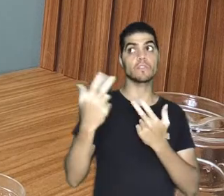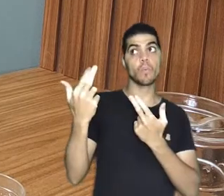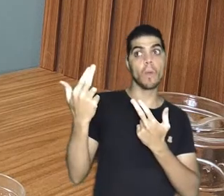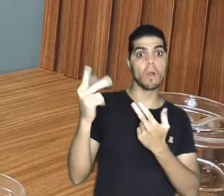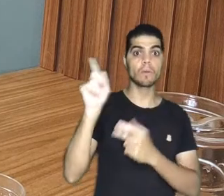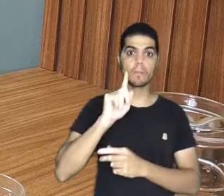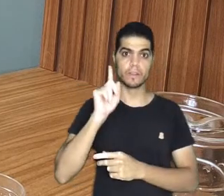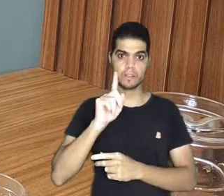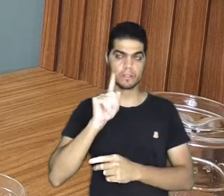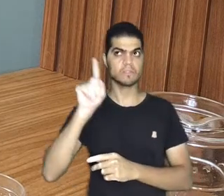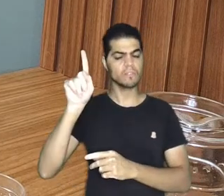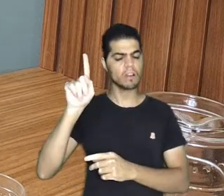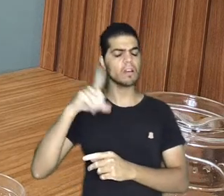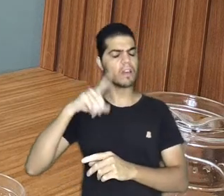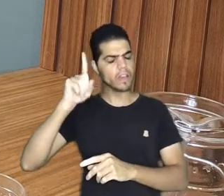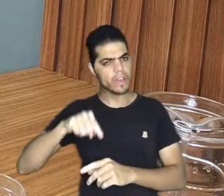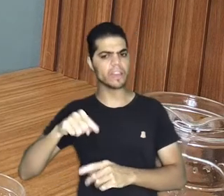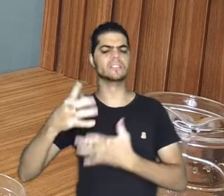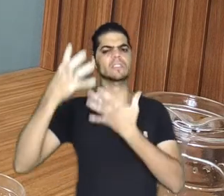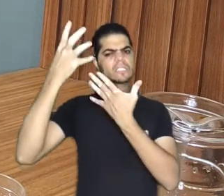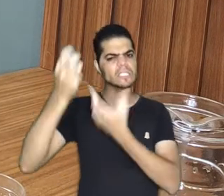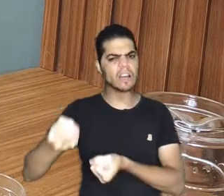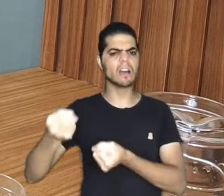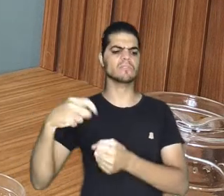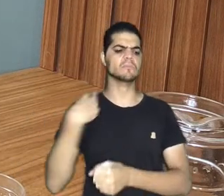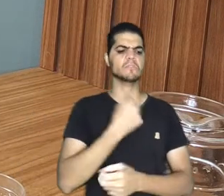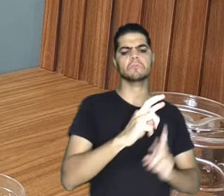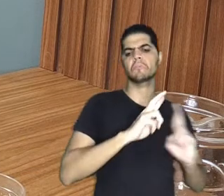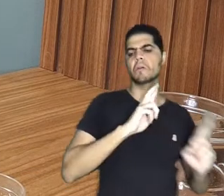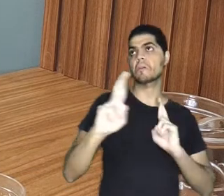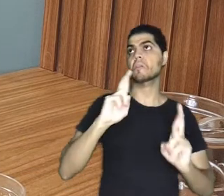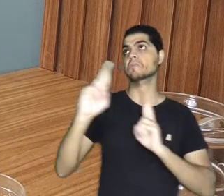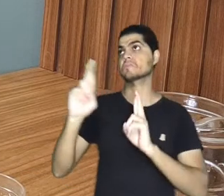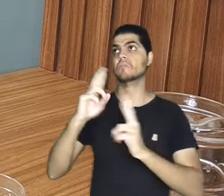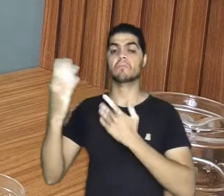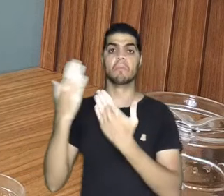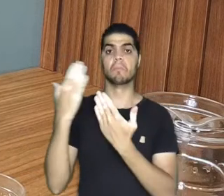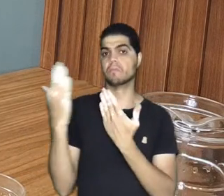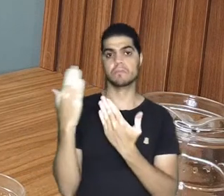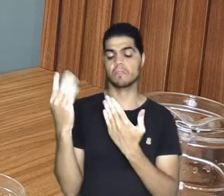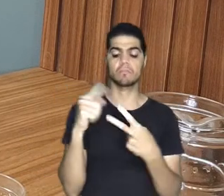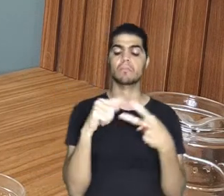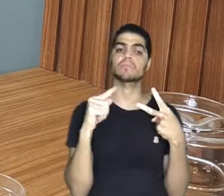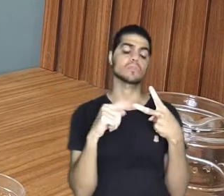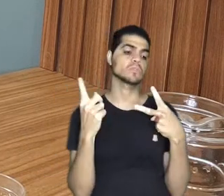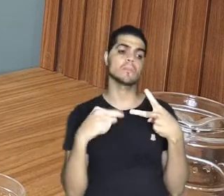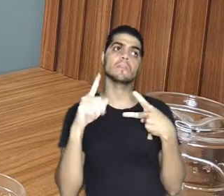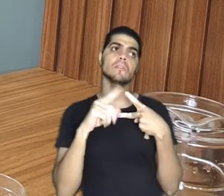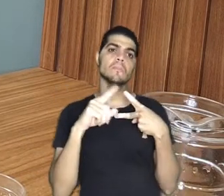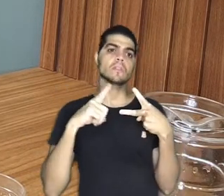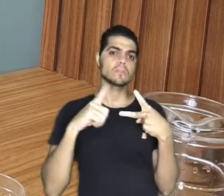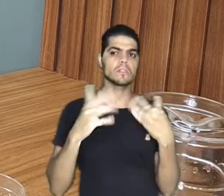E por isso, para os Estados Unidos, era tão aceitável a nossa relação com eles. Por dois motivos. Primeiro, que